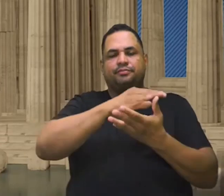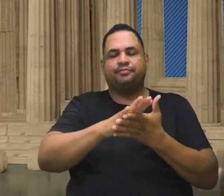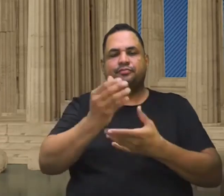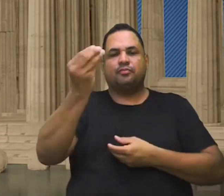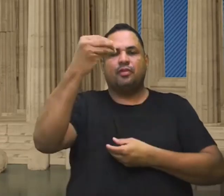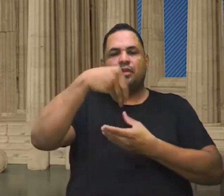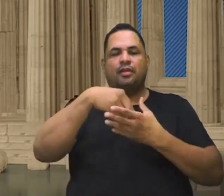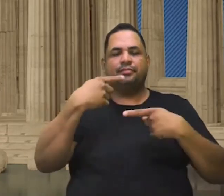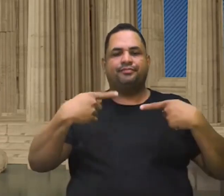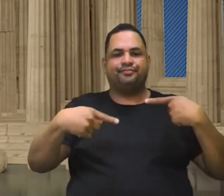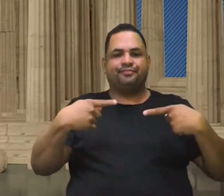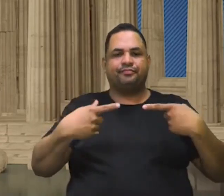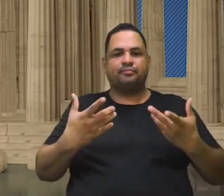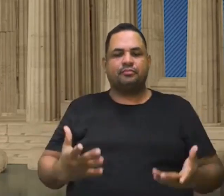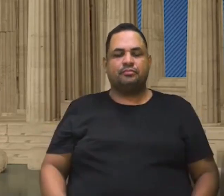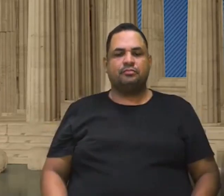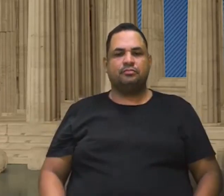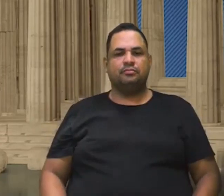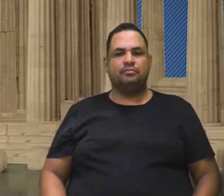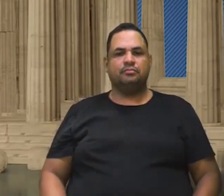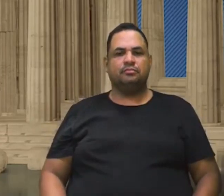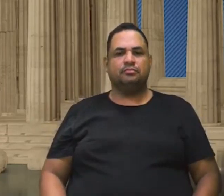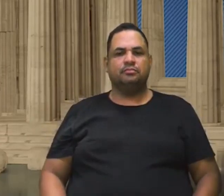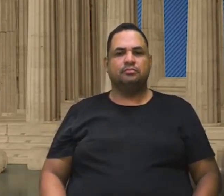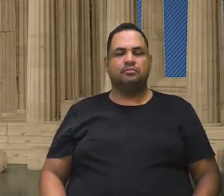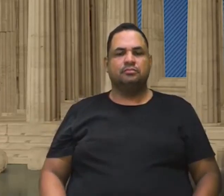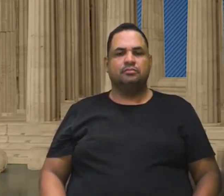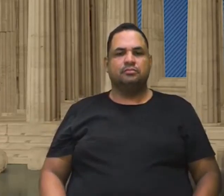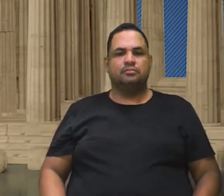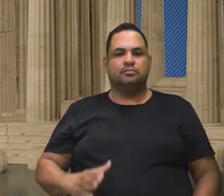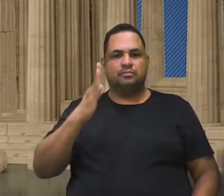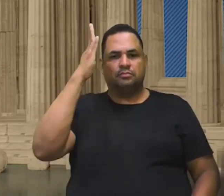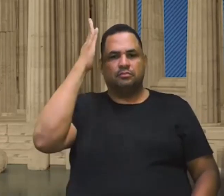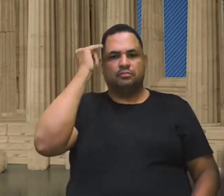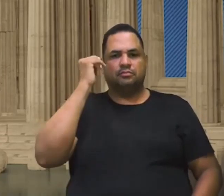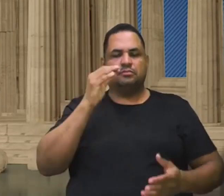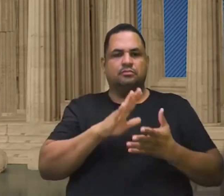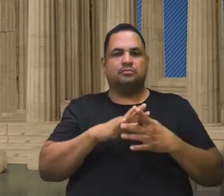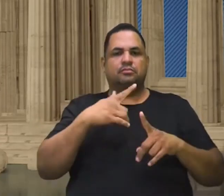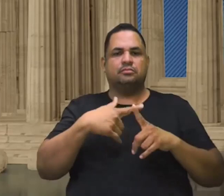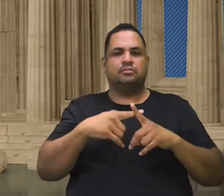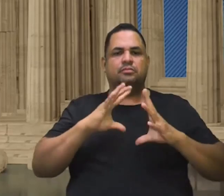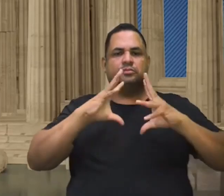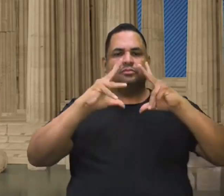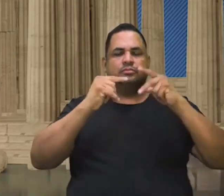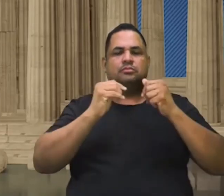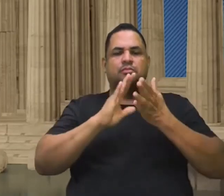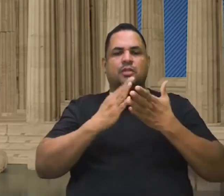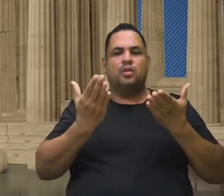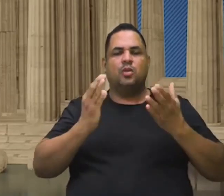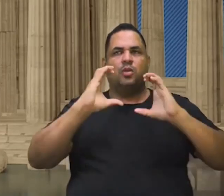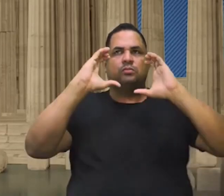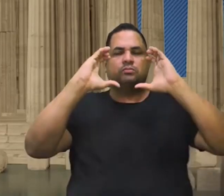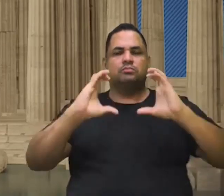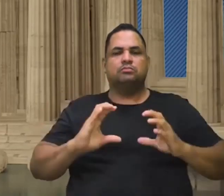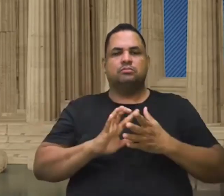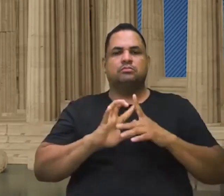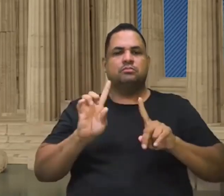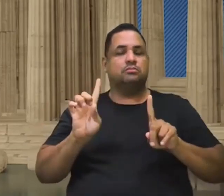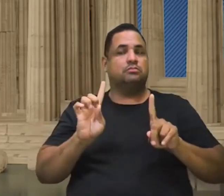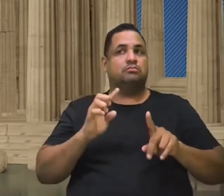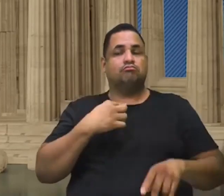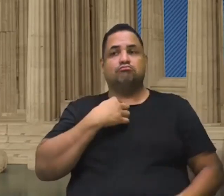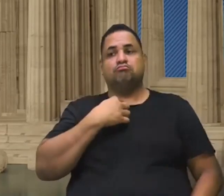possível, mas olha só o contexto aí. Sabe por quê? Todo o meu comportamento em si, ele não é mais